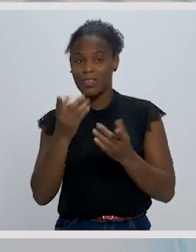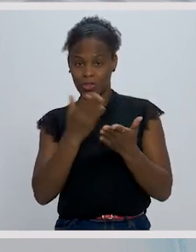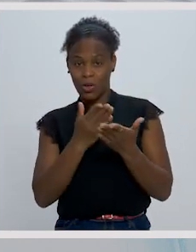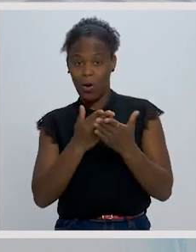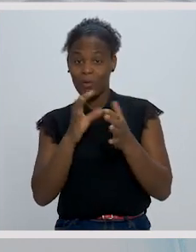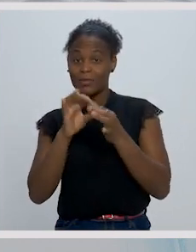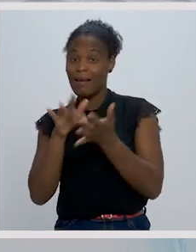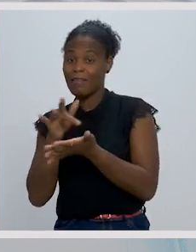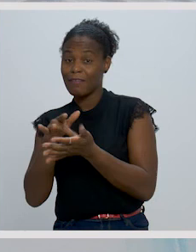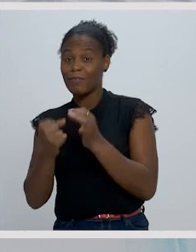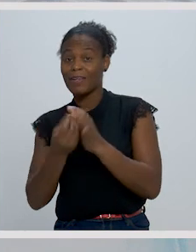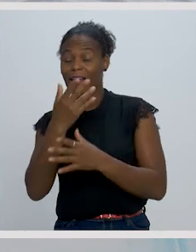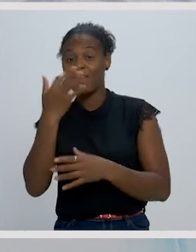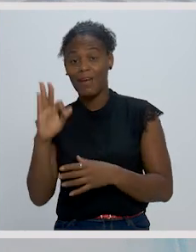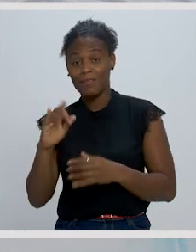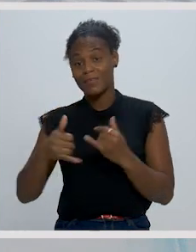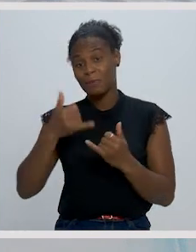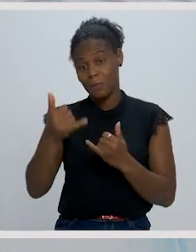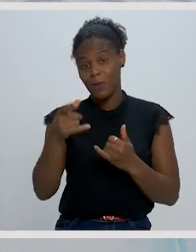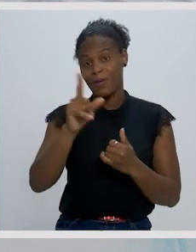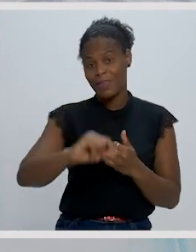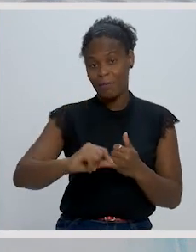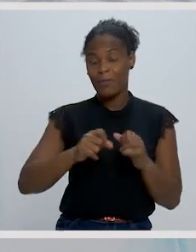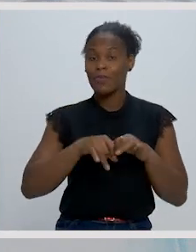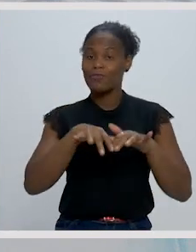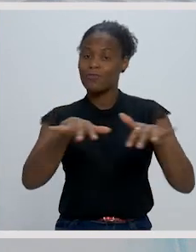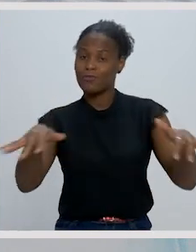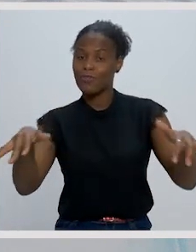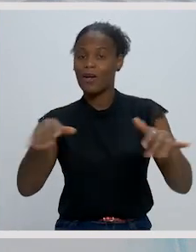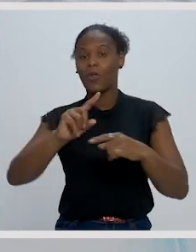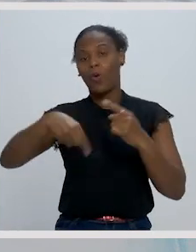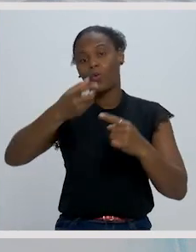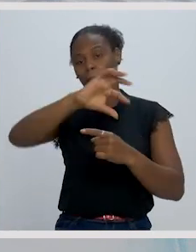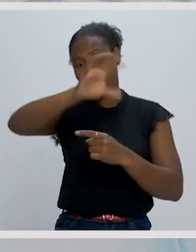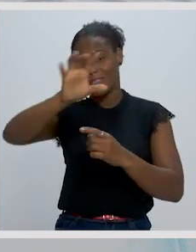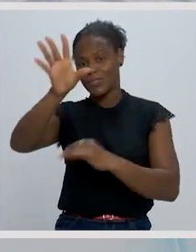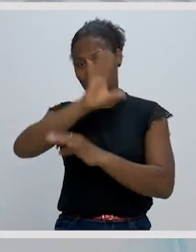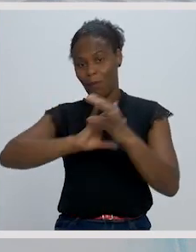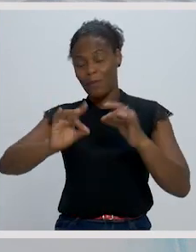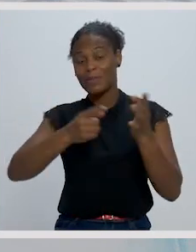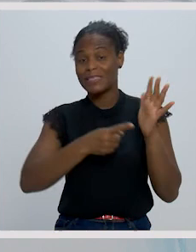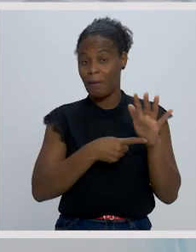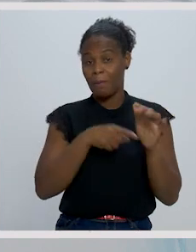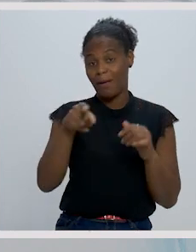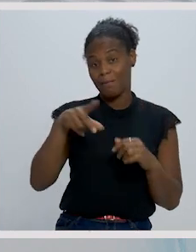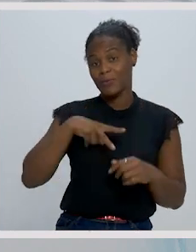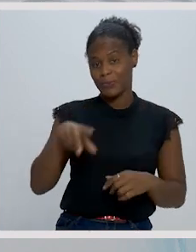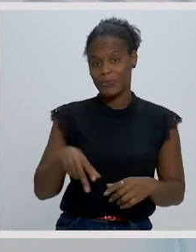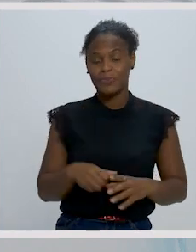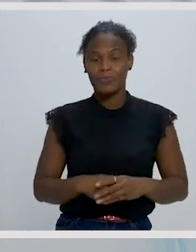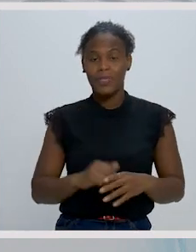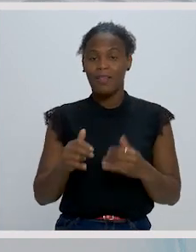uma escola literária surgida em França e que, depois, também abrange e alarga-se a outros países europeus,